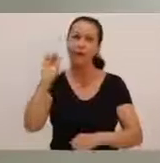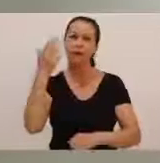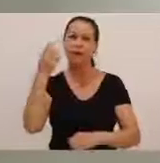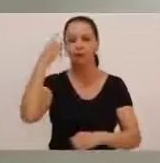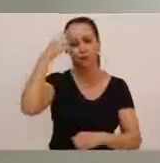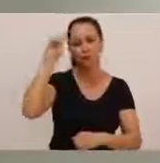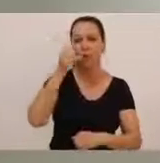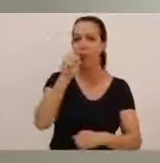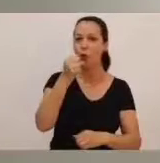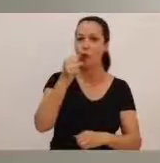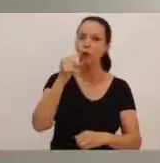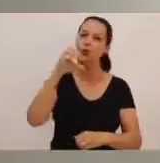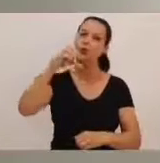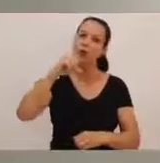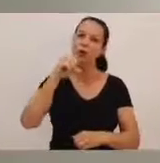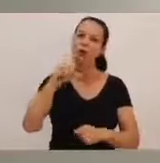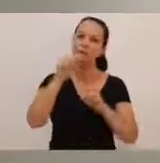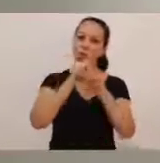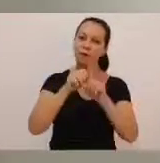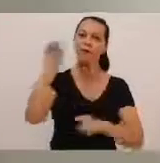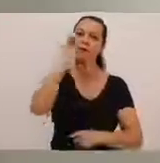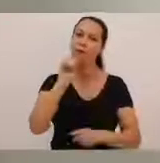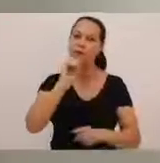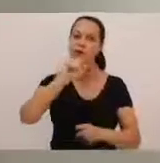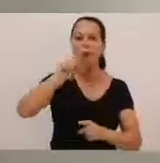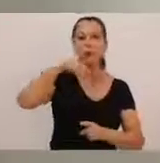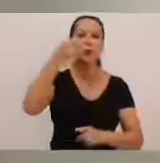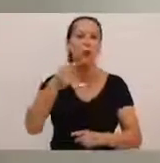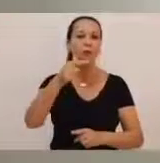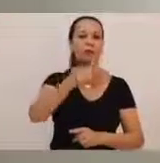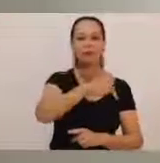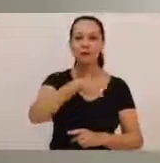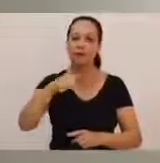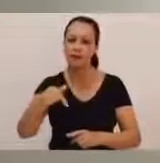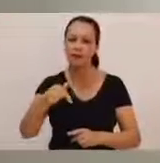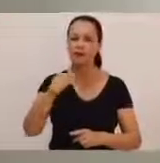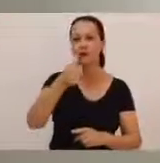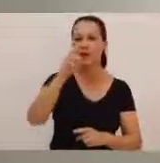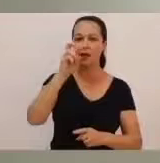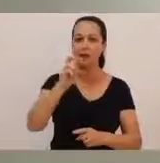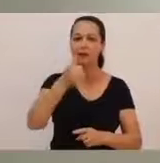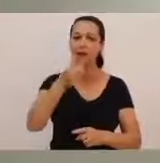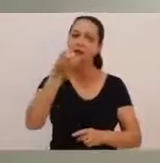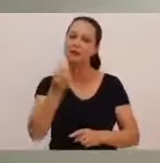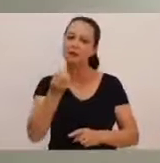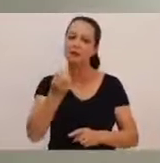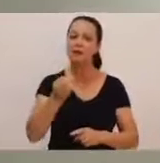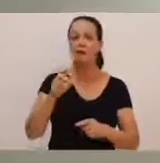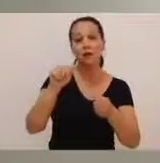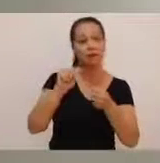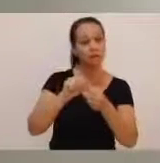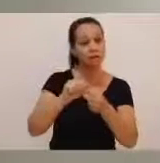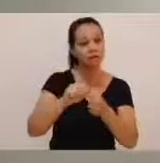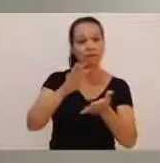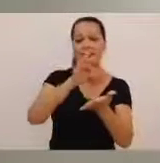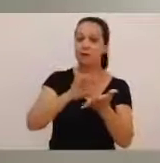dias 8 e 9 de outubro e no final de semana seguinte, nos dias 15 e 16. Você faz a